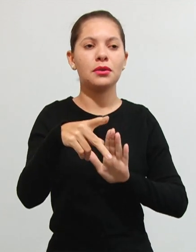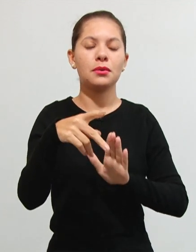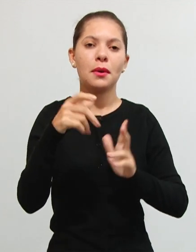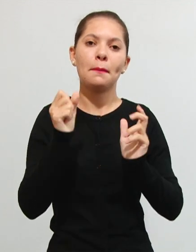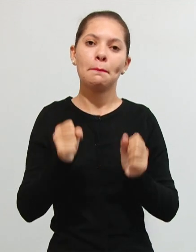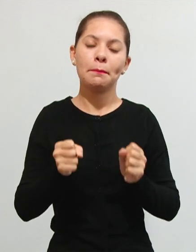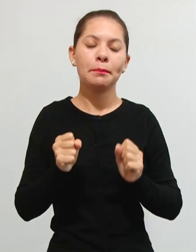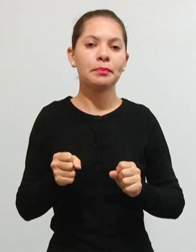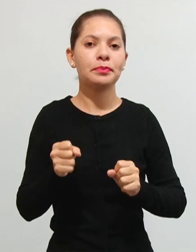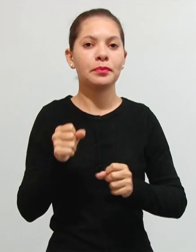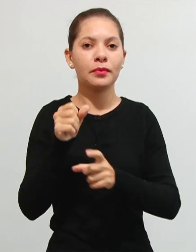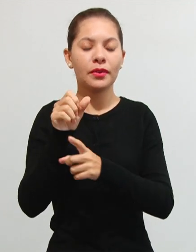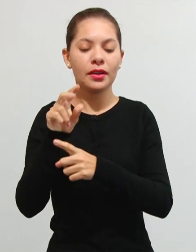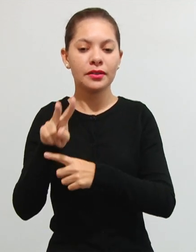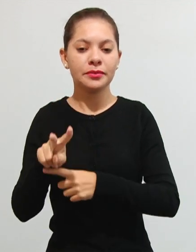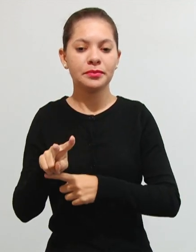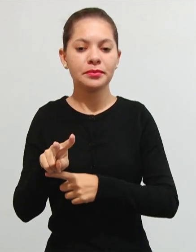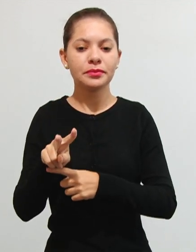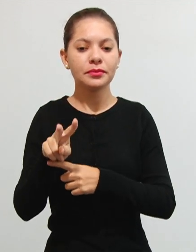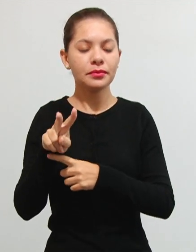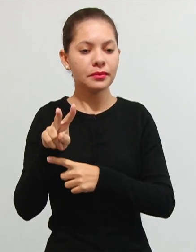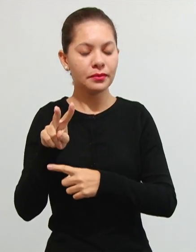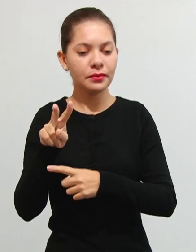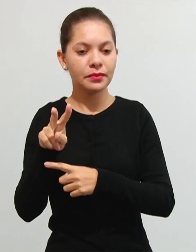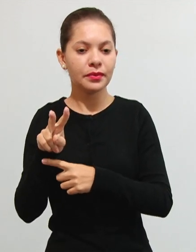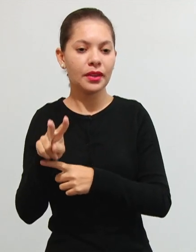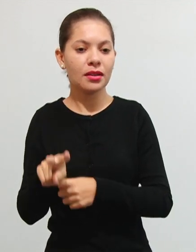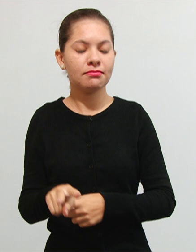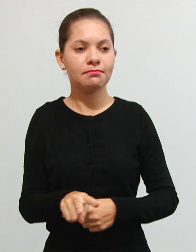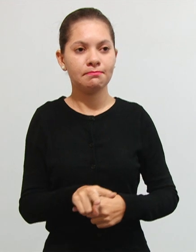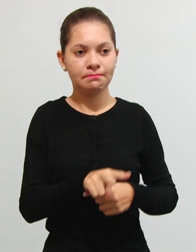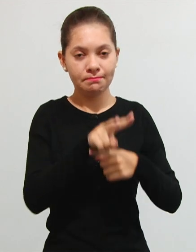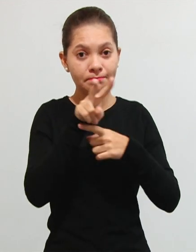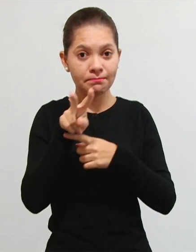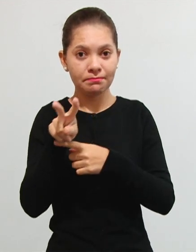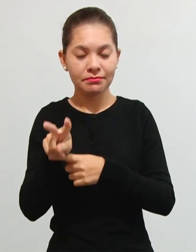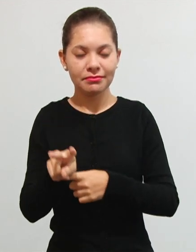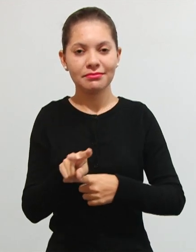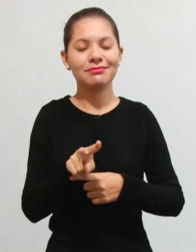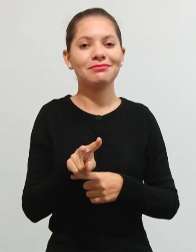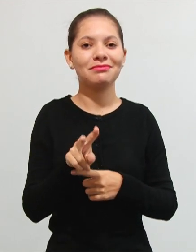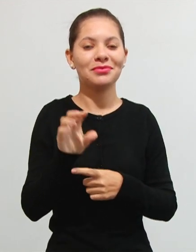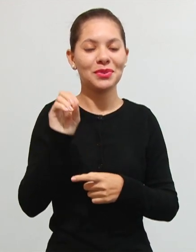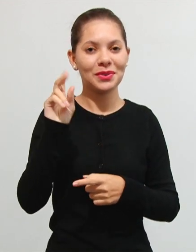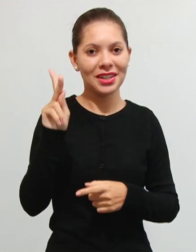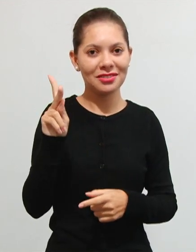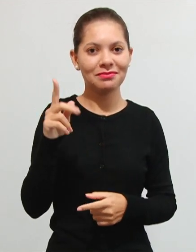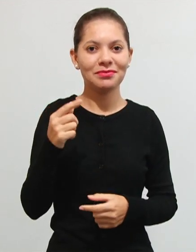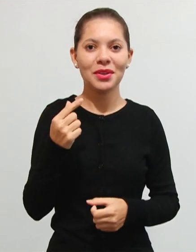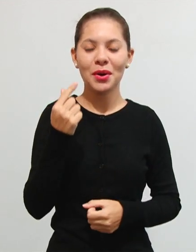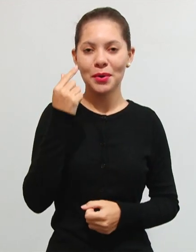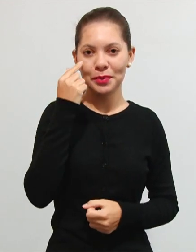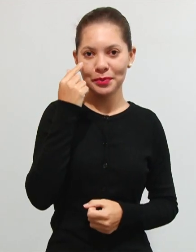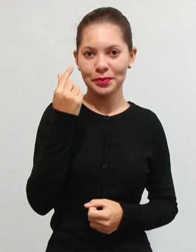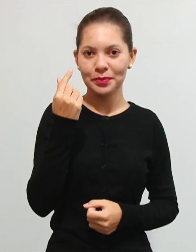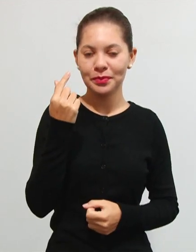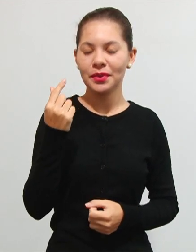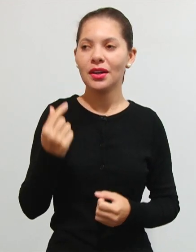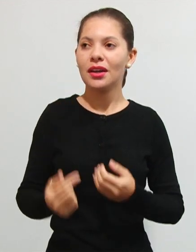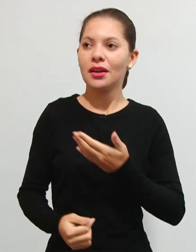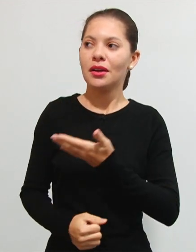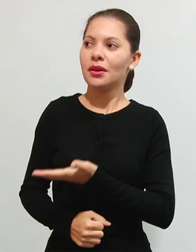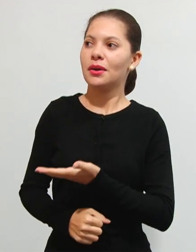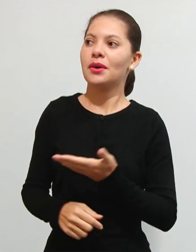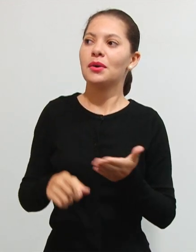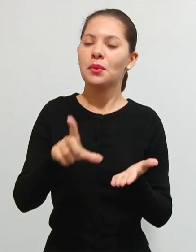fazendo a, no caso ali, a fiscalização, tá? Eu trouxe aqui o artigo 78